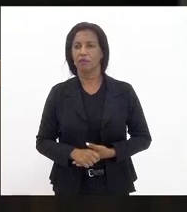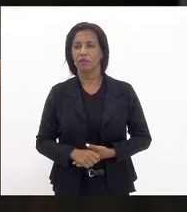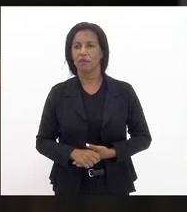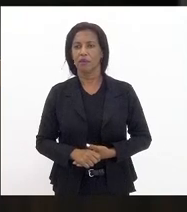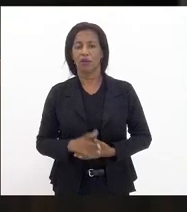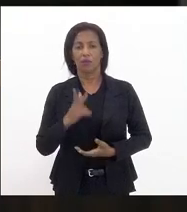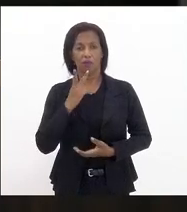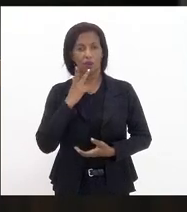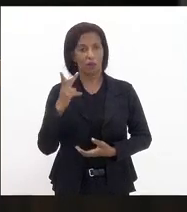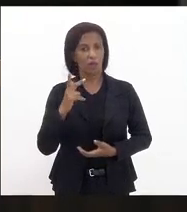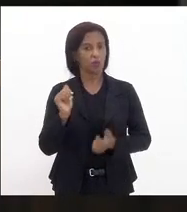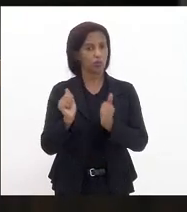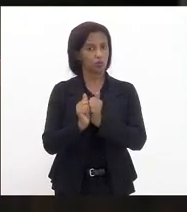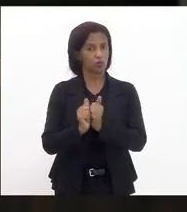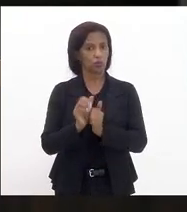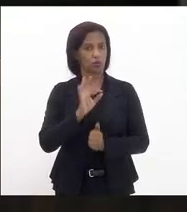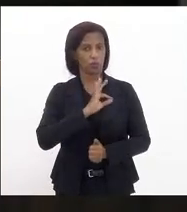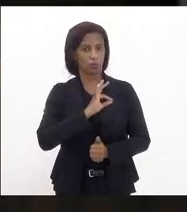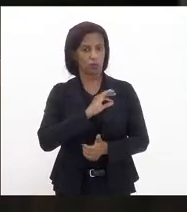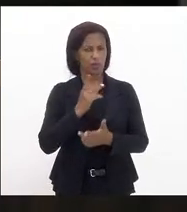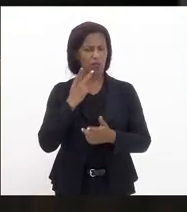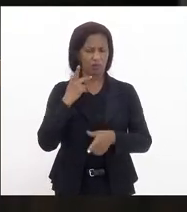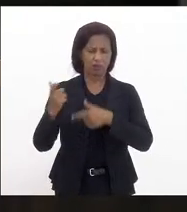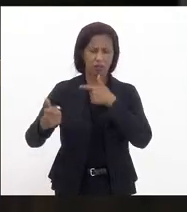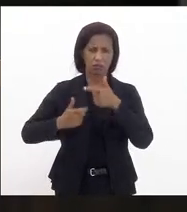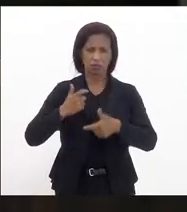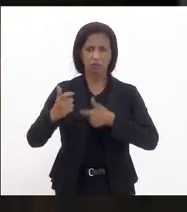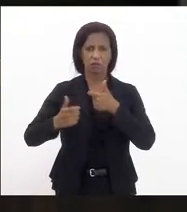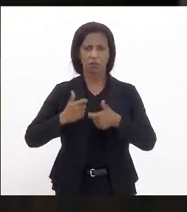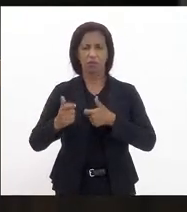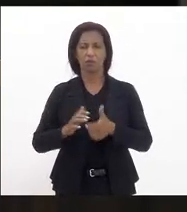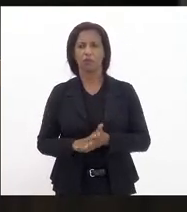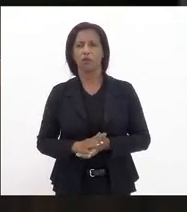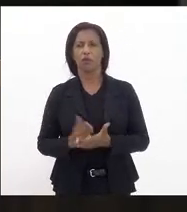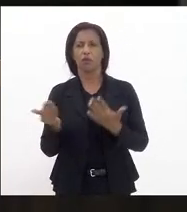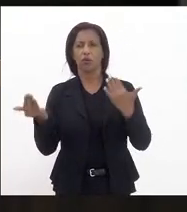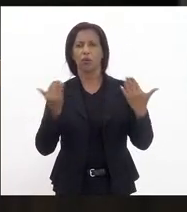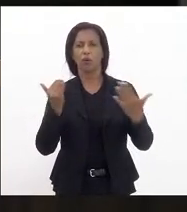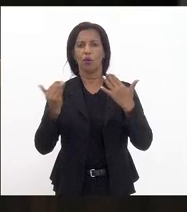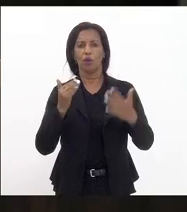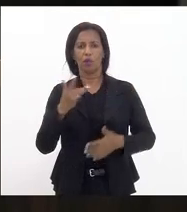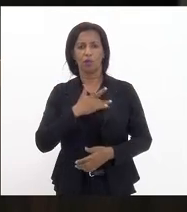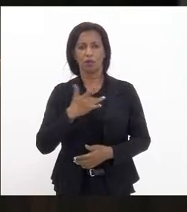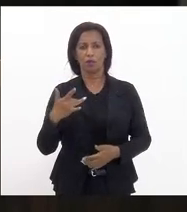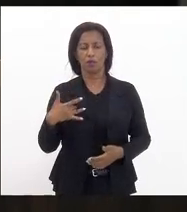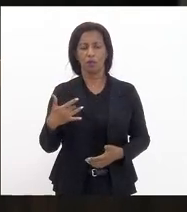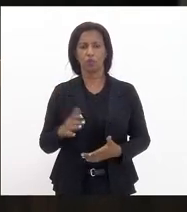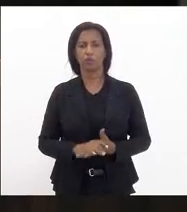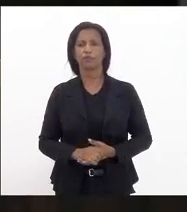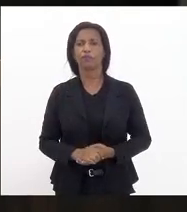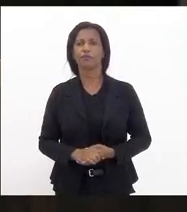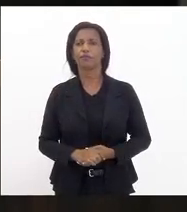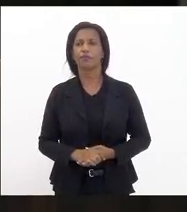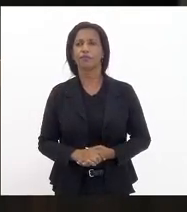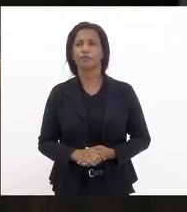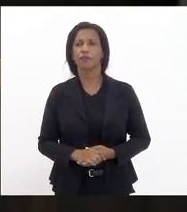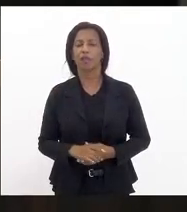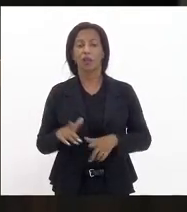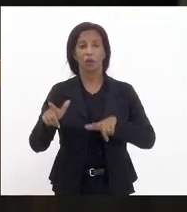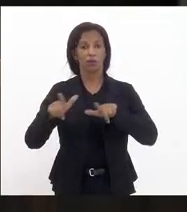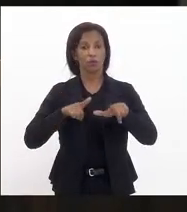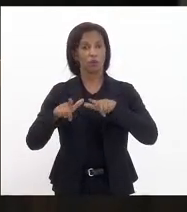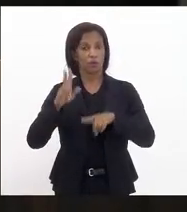Marta Rocha parabenizar aí pela luta com relação ao pessoal da saúde da área da saúde é uma luta